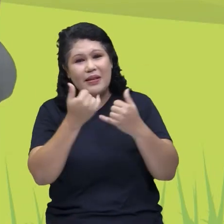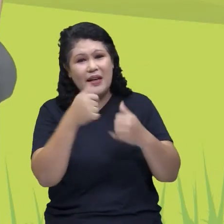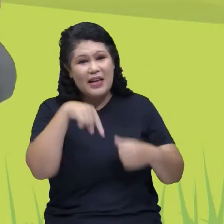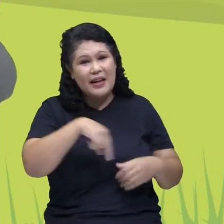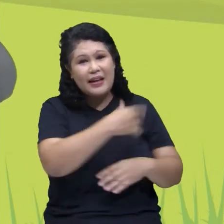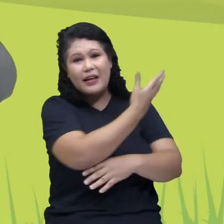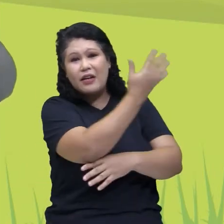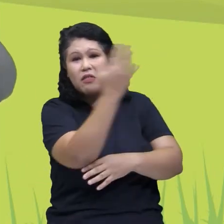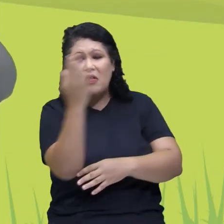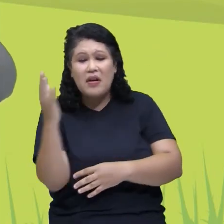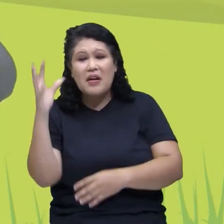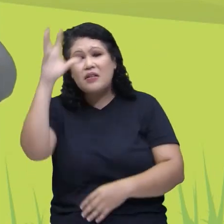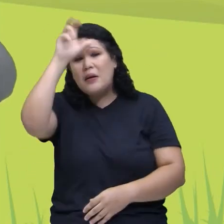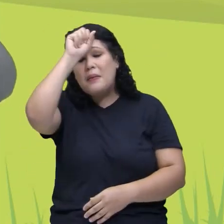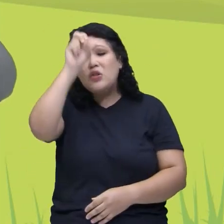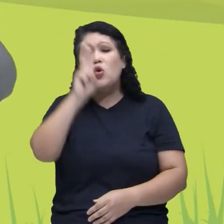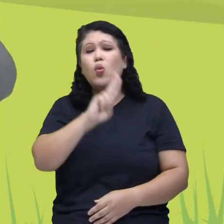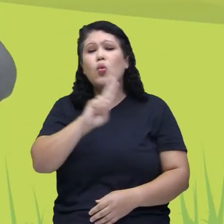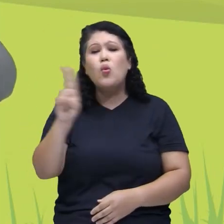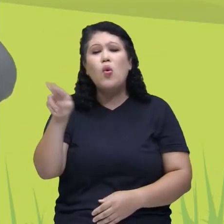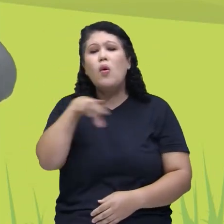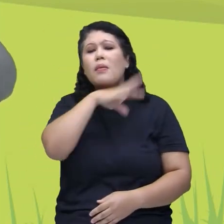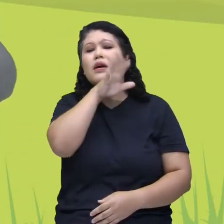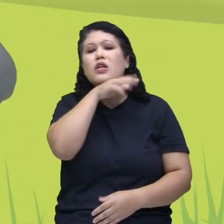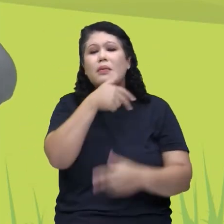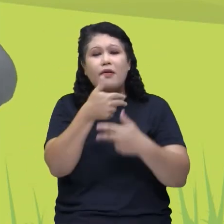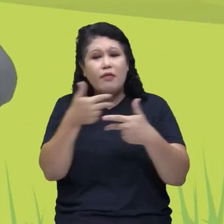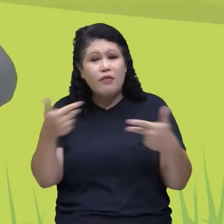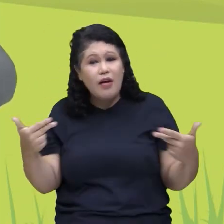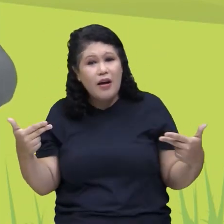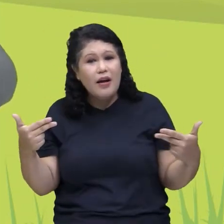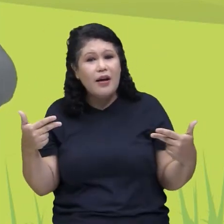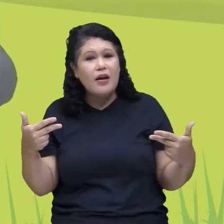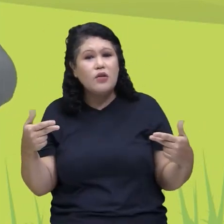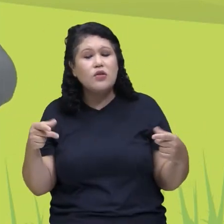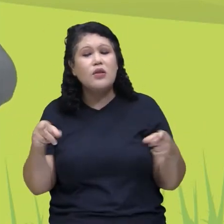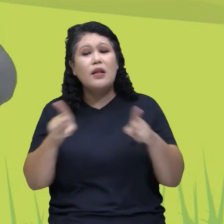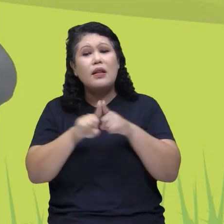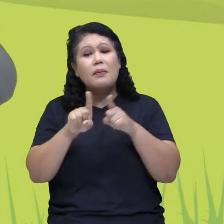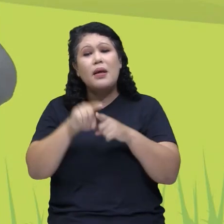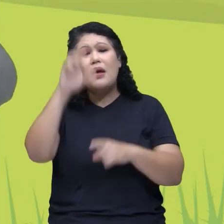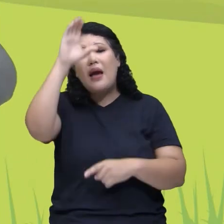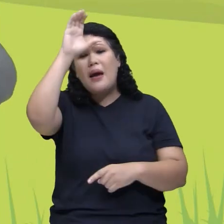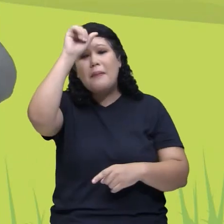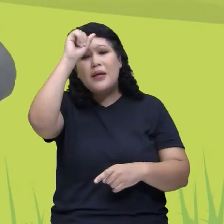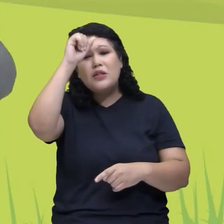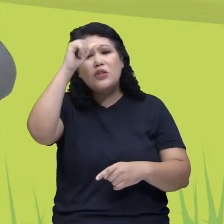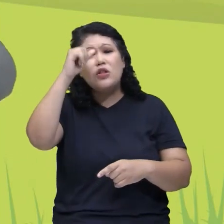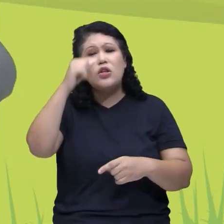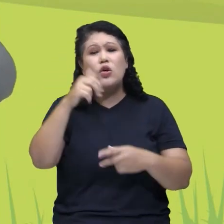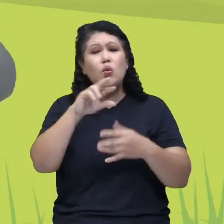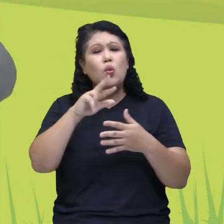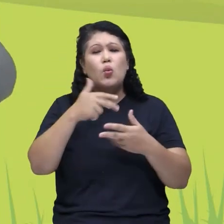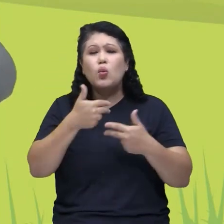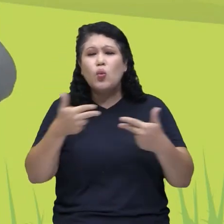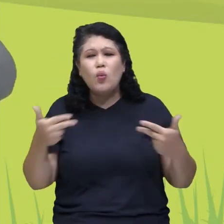aprendeu o nome de vários animais, de vários bichinhos. Aprendemos muita coisa legal. Aprendemos